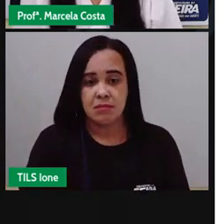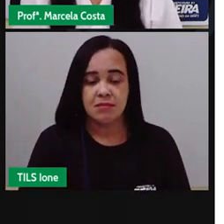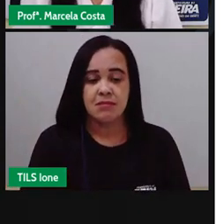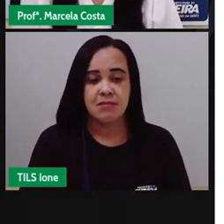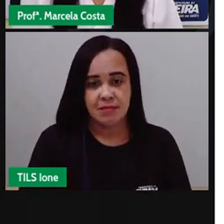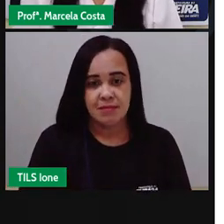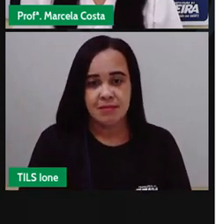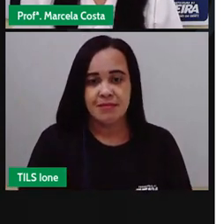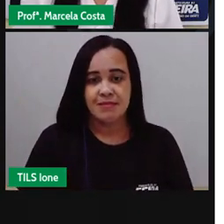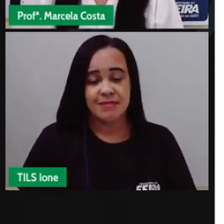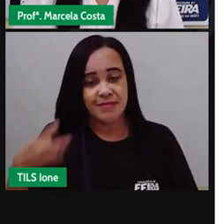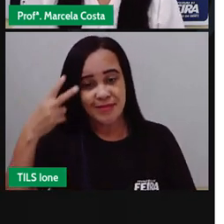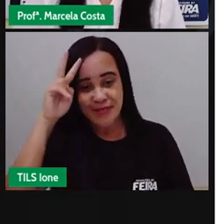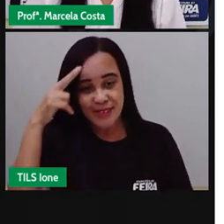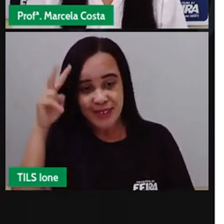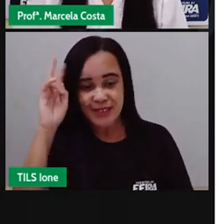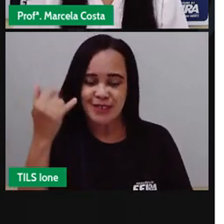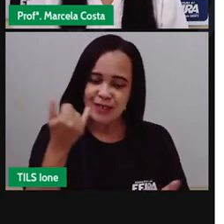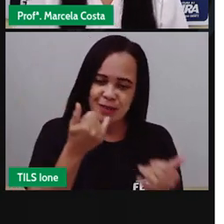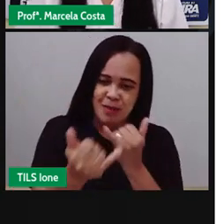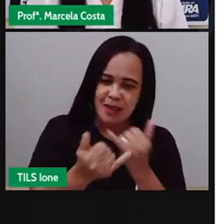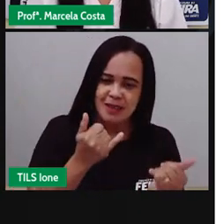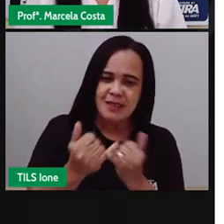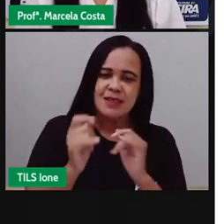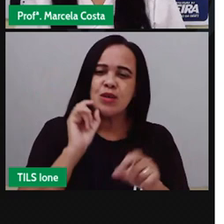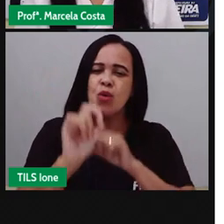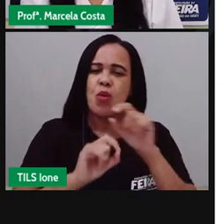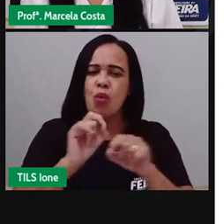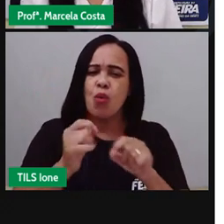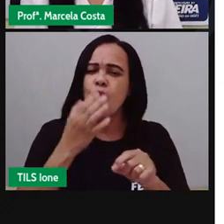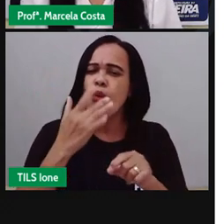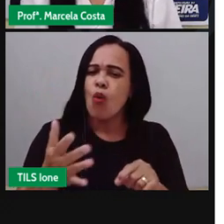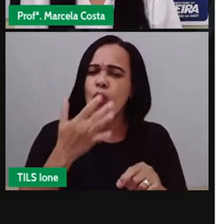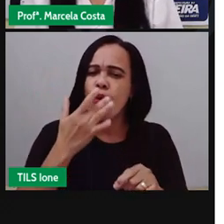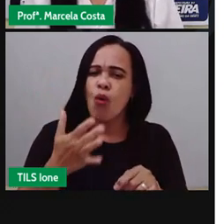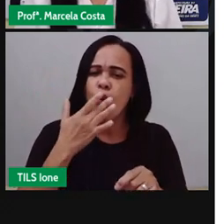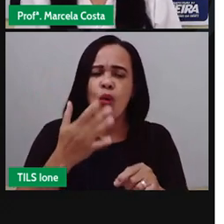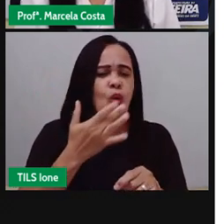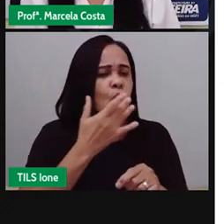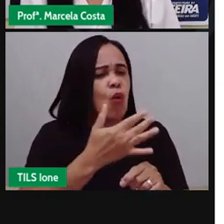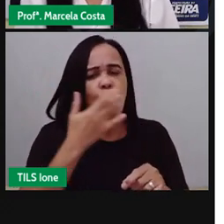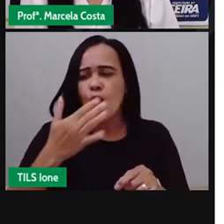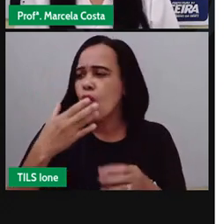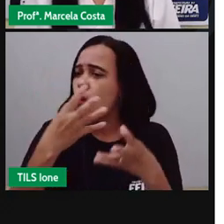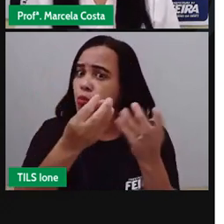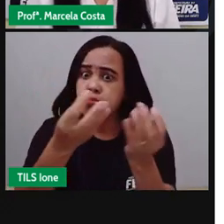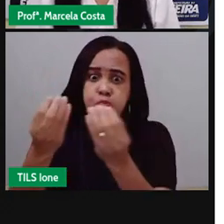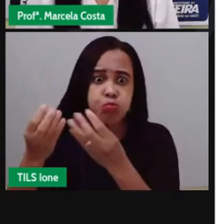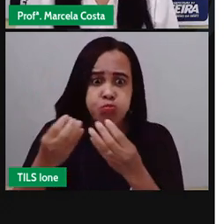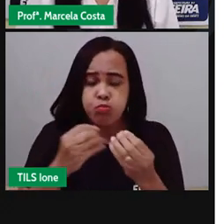Nessa história apareciam várias cores. Qual a cor preferida? Qual a sua cor preferida?